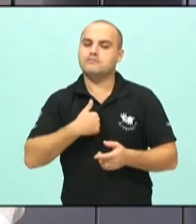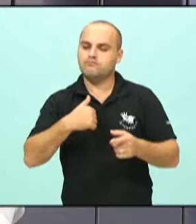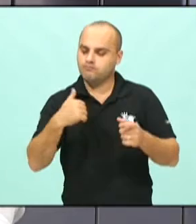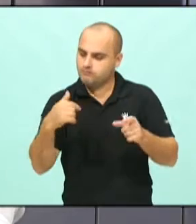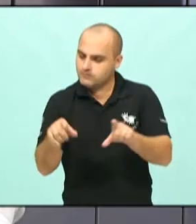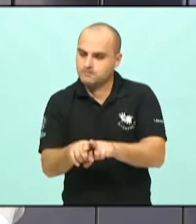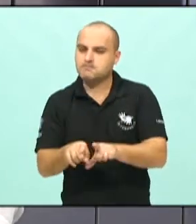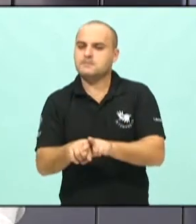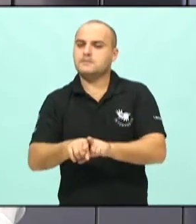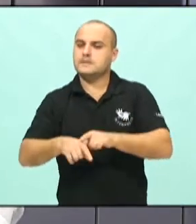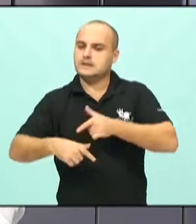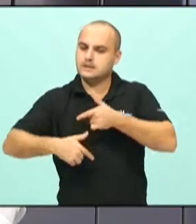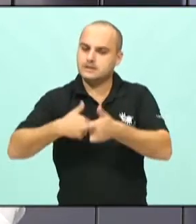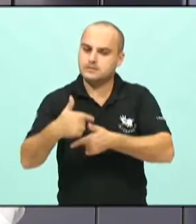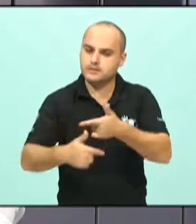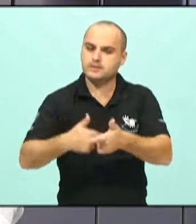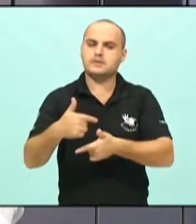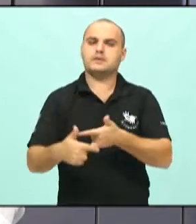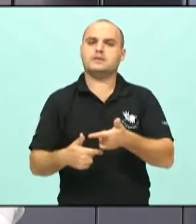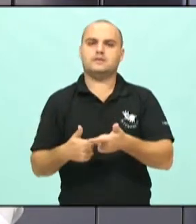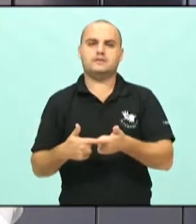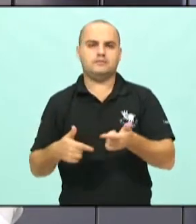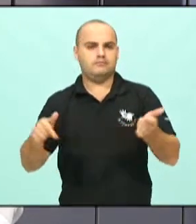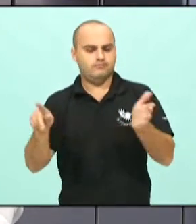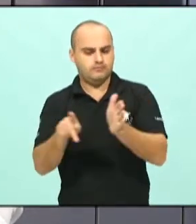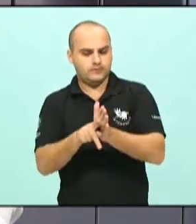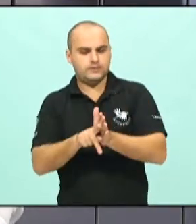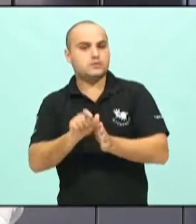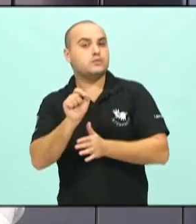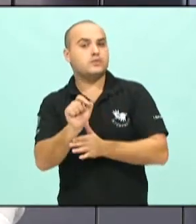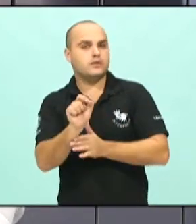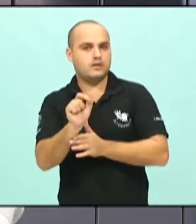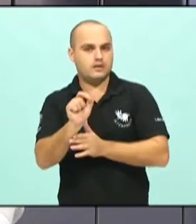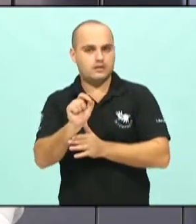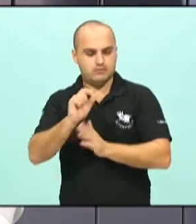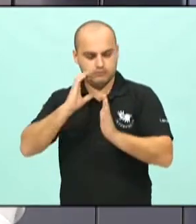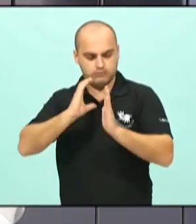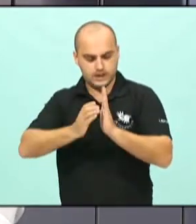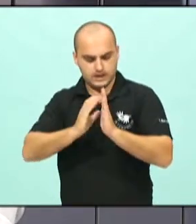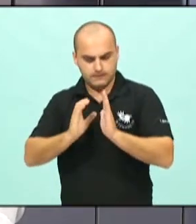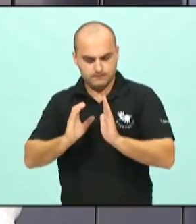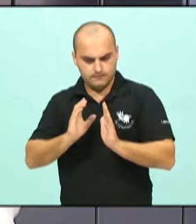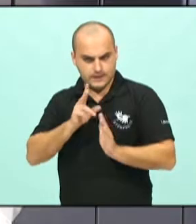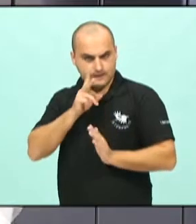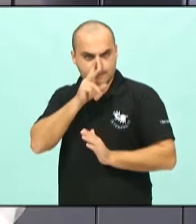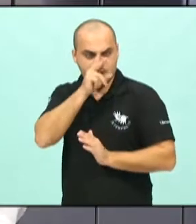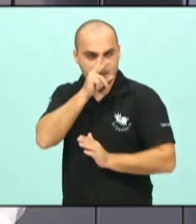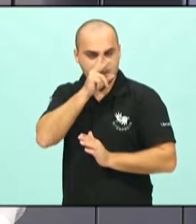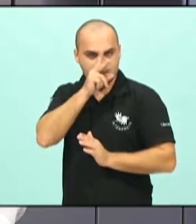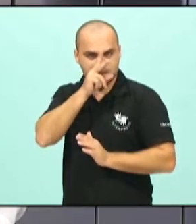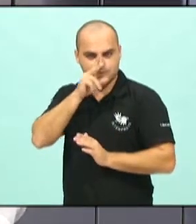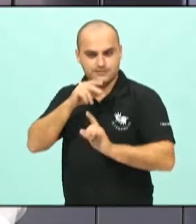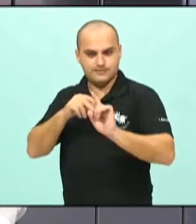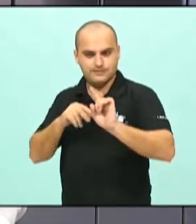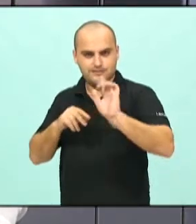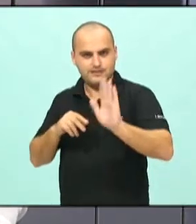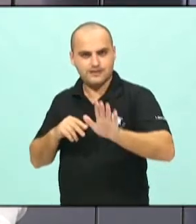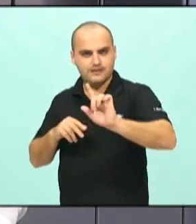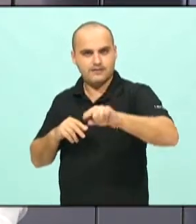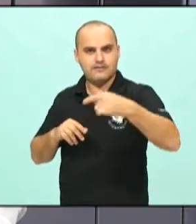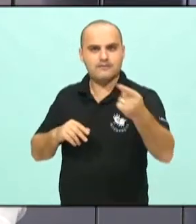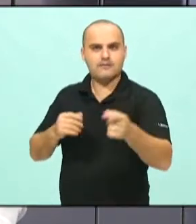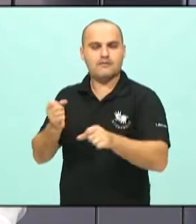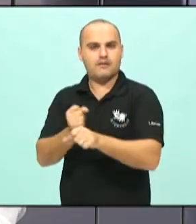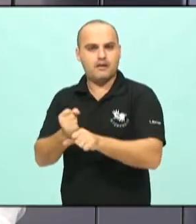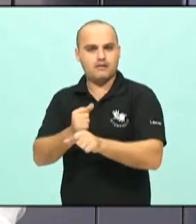trabalhando para que o partido esteja fortalecido e está para a próxima eleição de 2020.